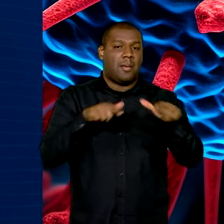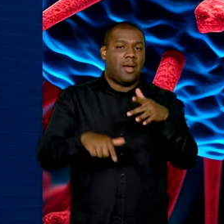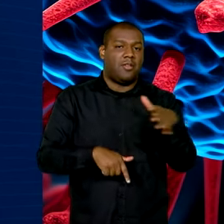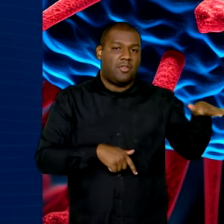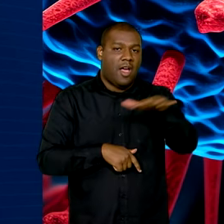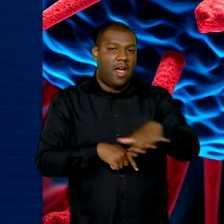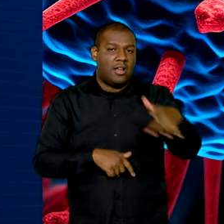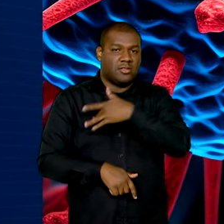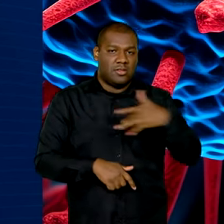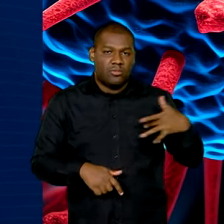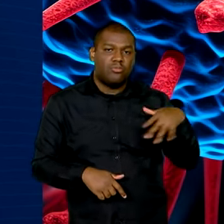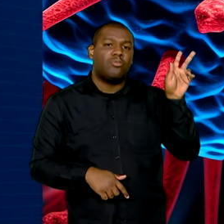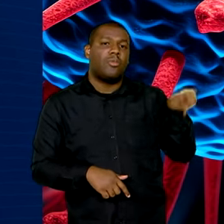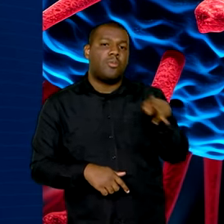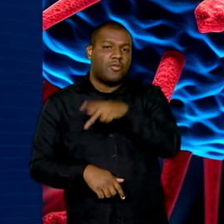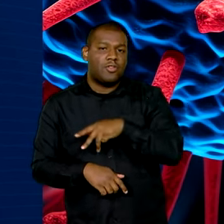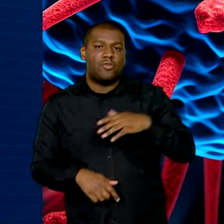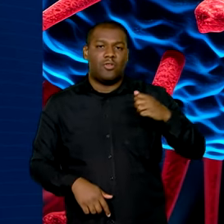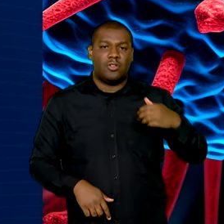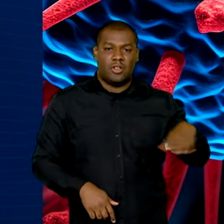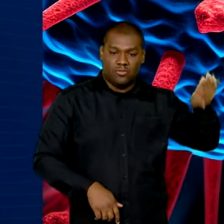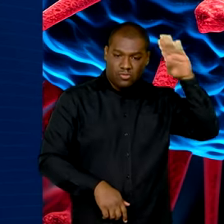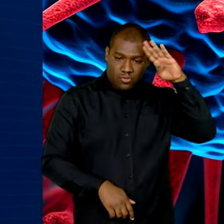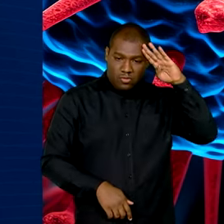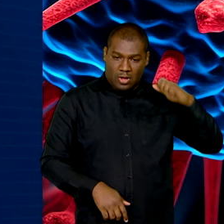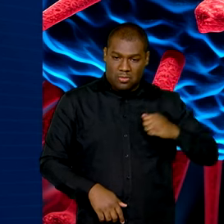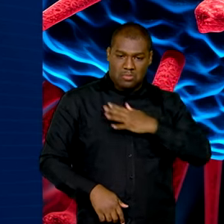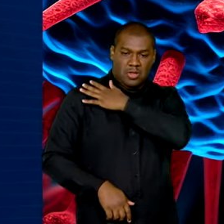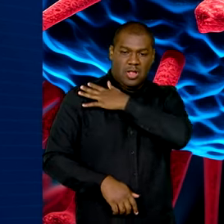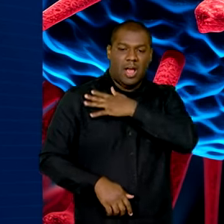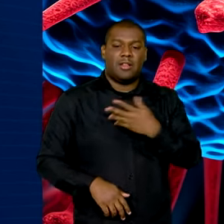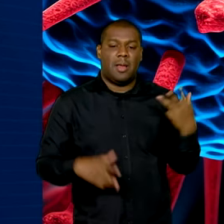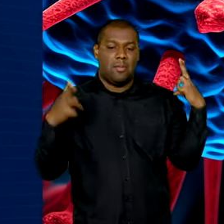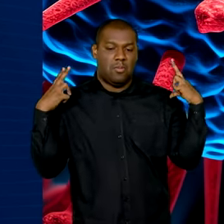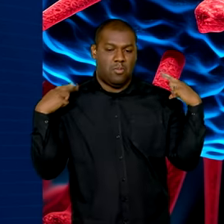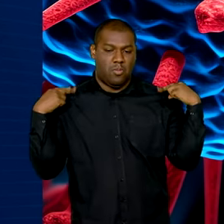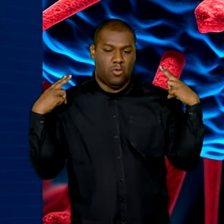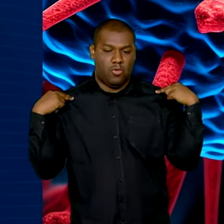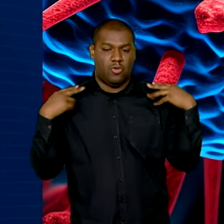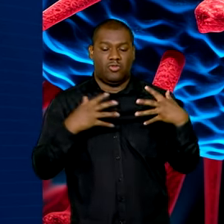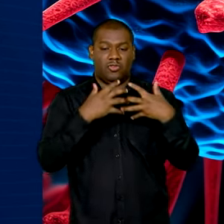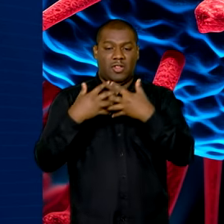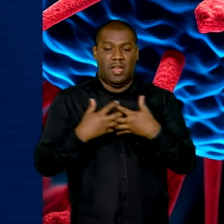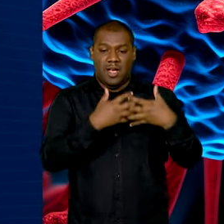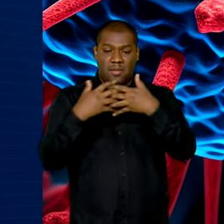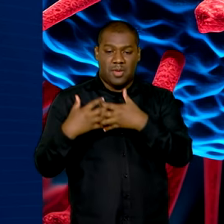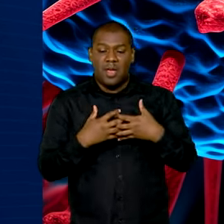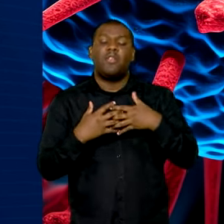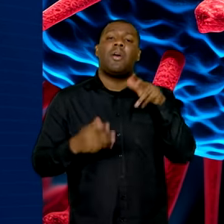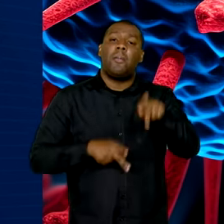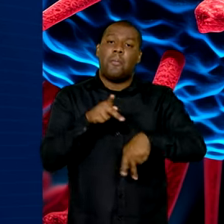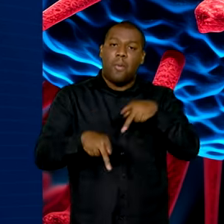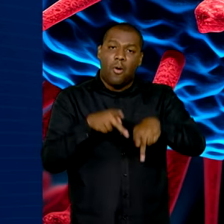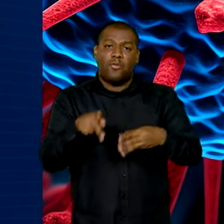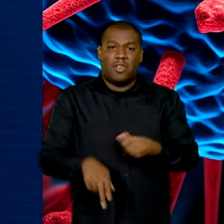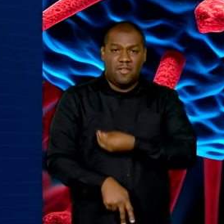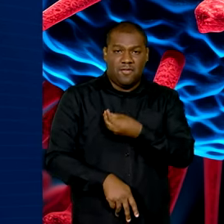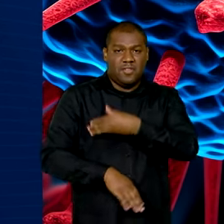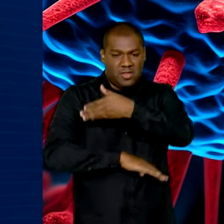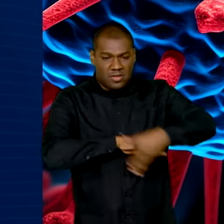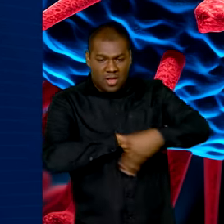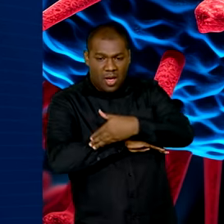os professores, militares, caminhoneiros, pessoas em situação de rua, população